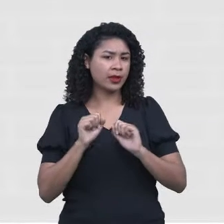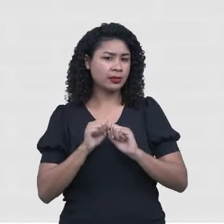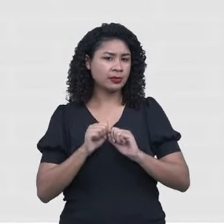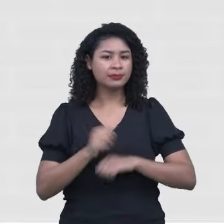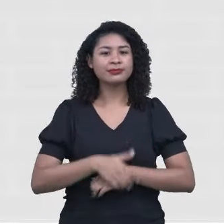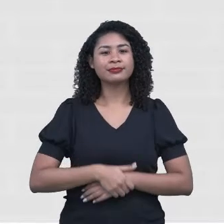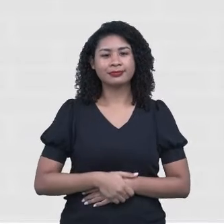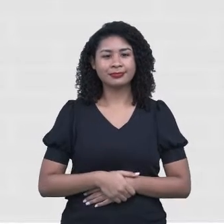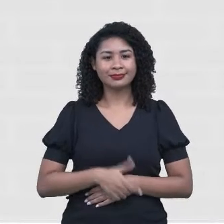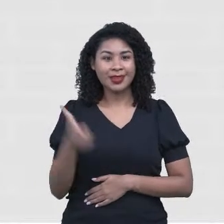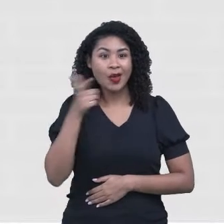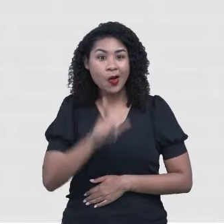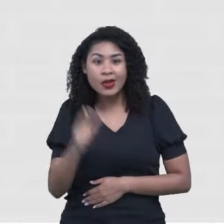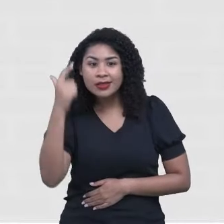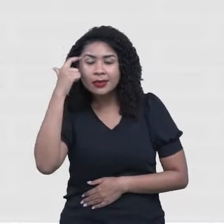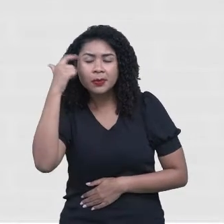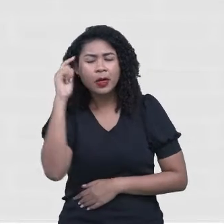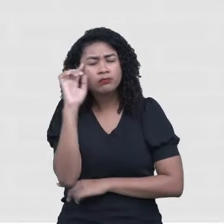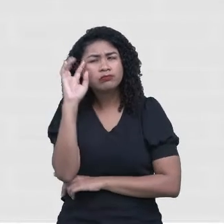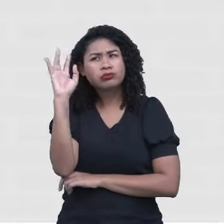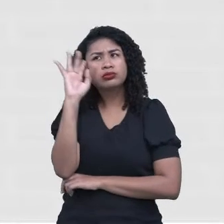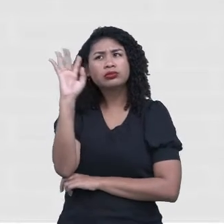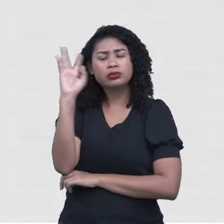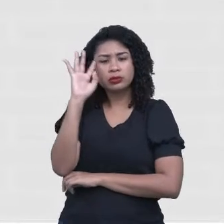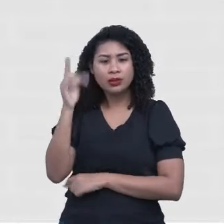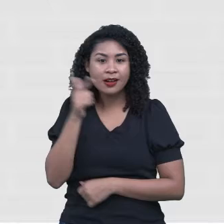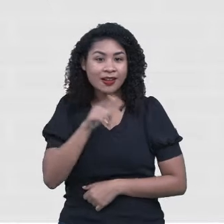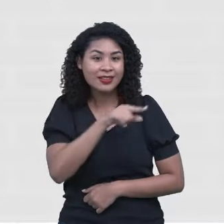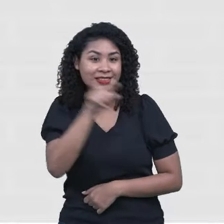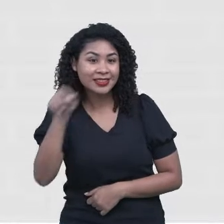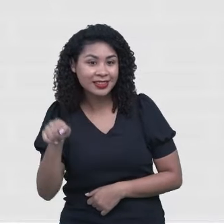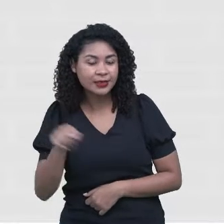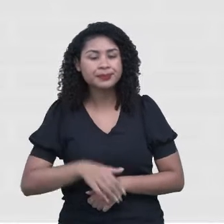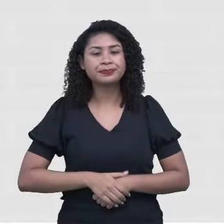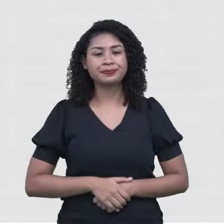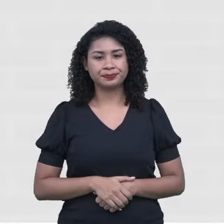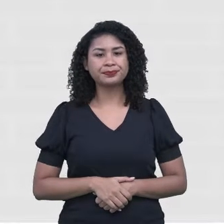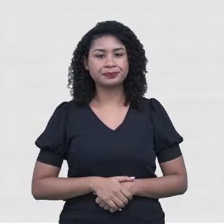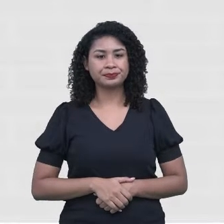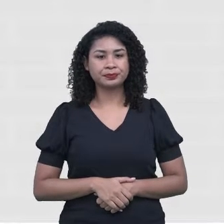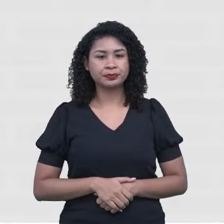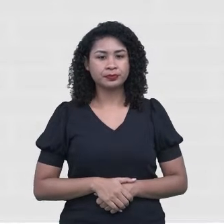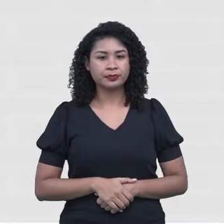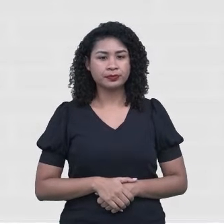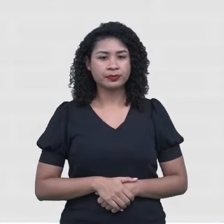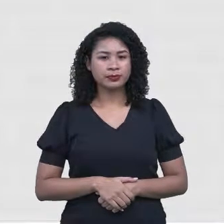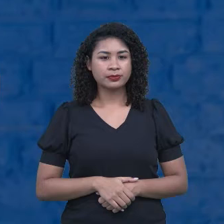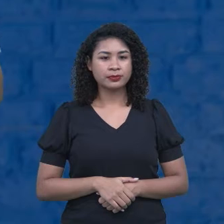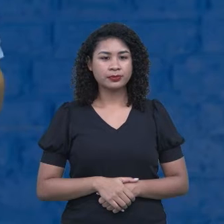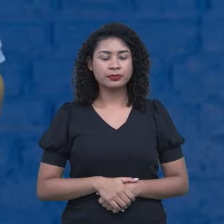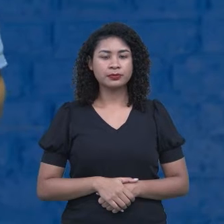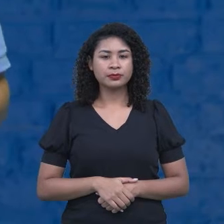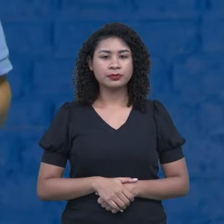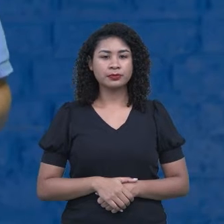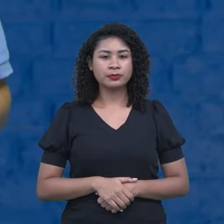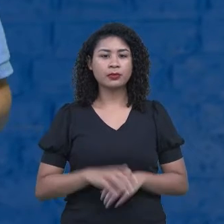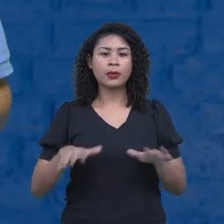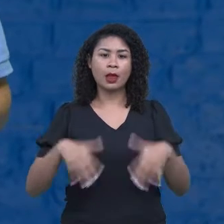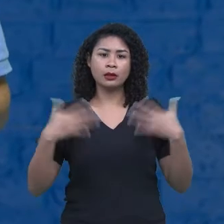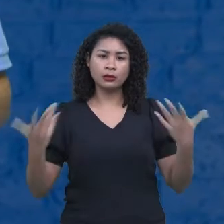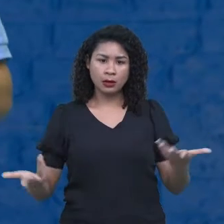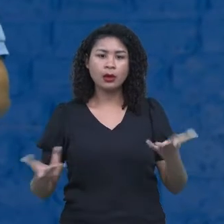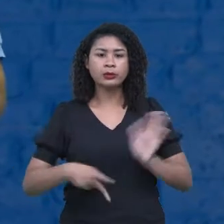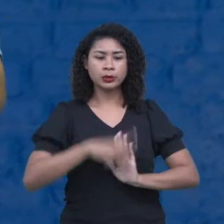deu para pensar um pouquinho? O que é nós temos mais para falar para vocês sobre isso? Então, dentro desse